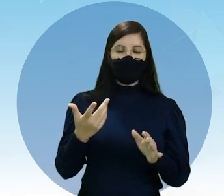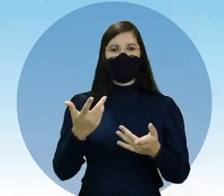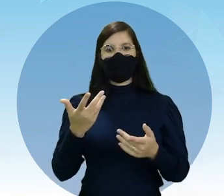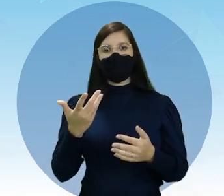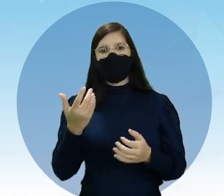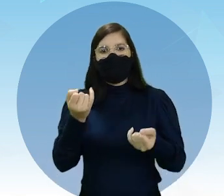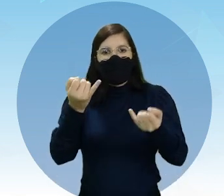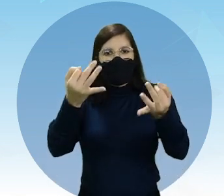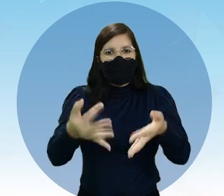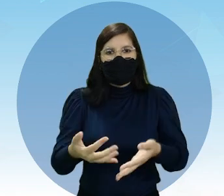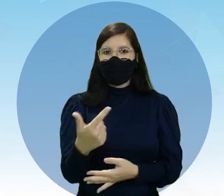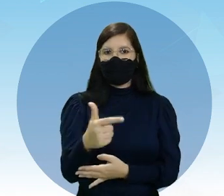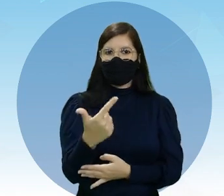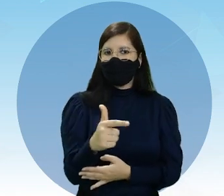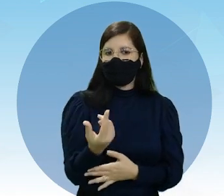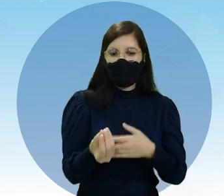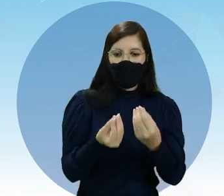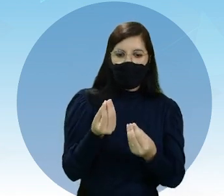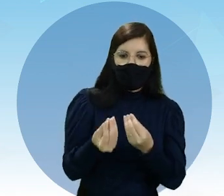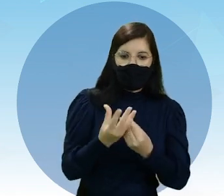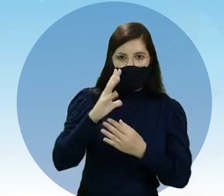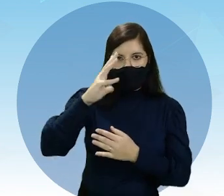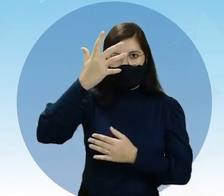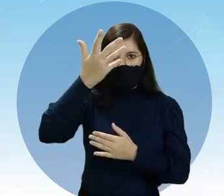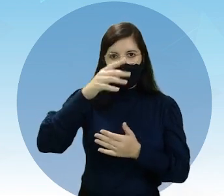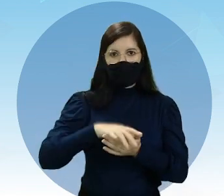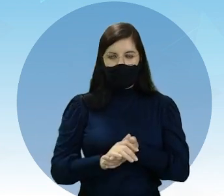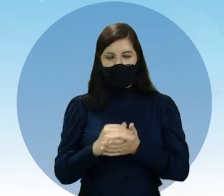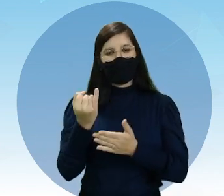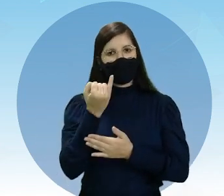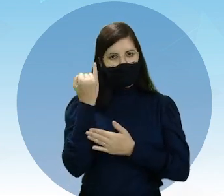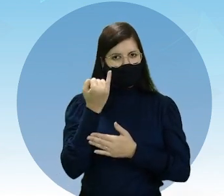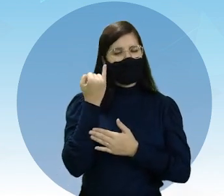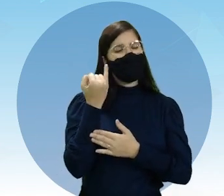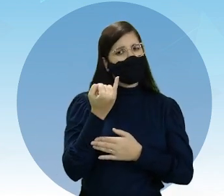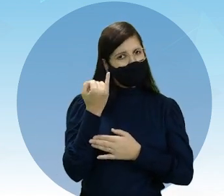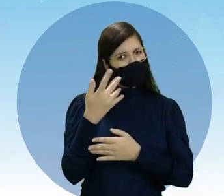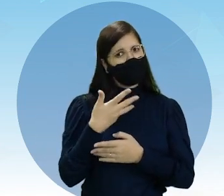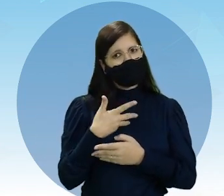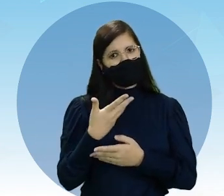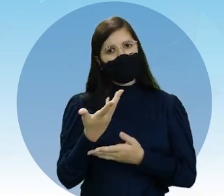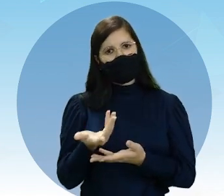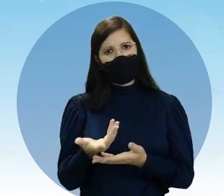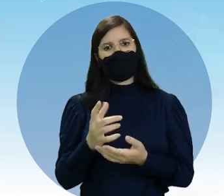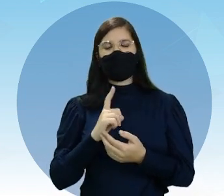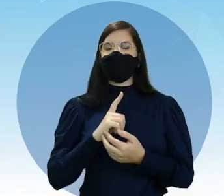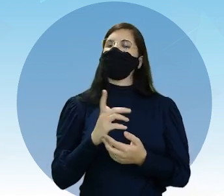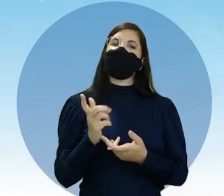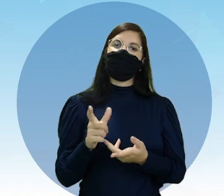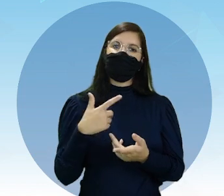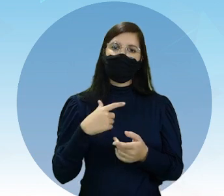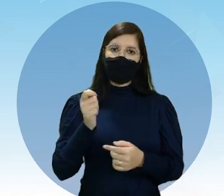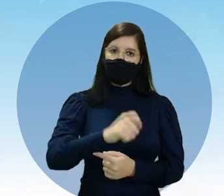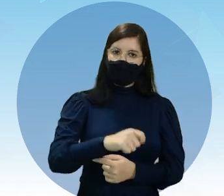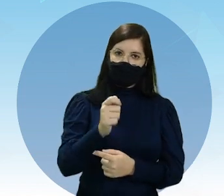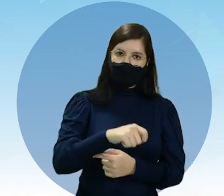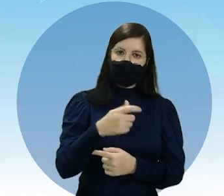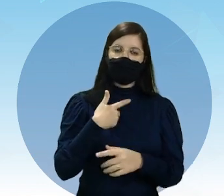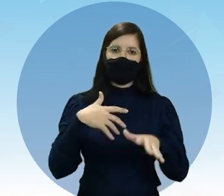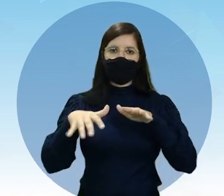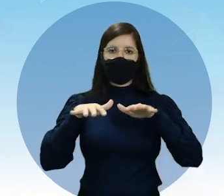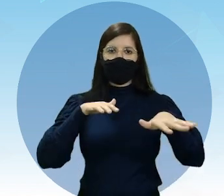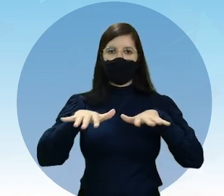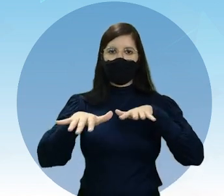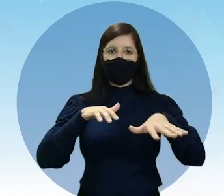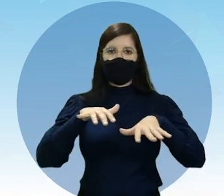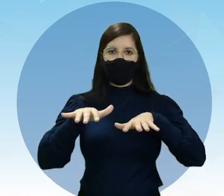explicar essas questões, que eram fundamentais do mecanismo, capaz de movimentar